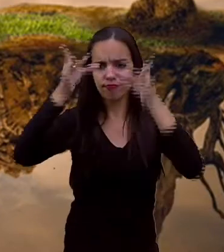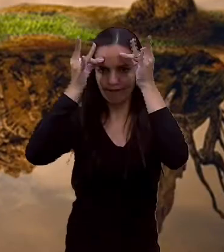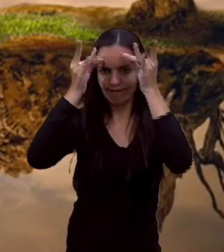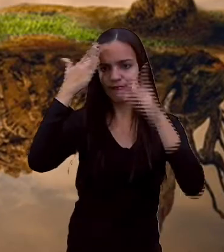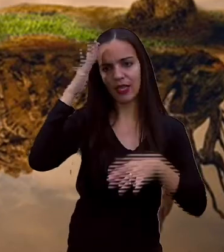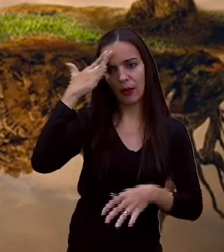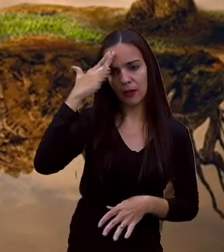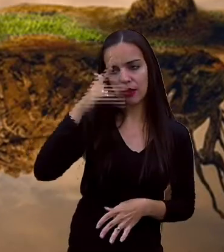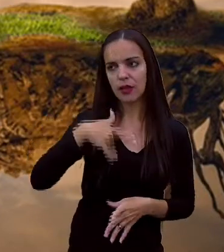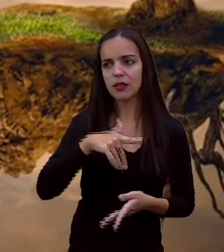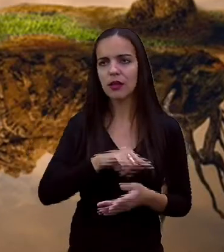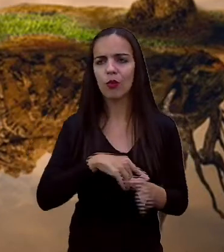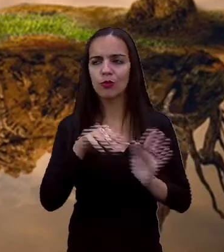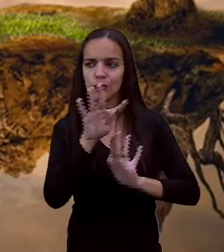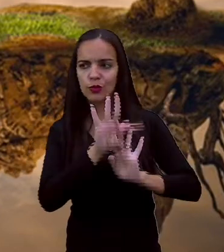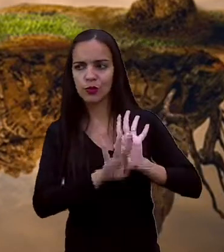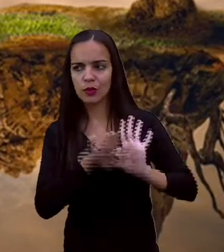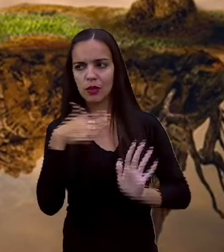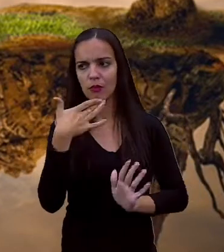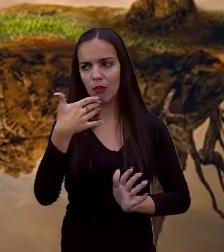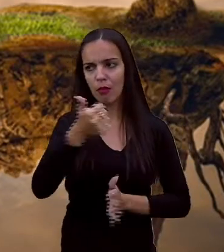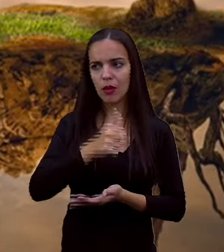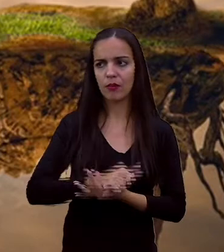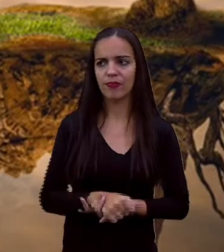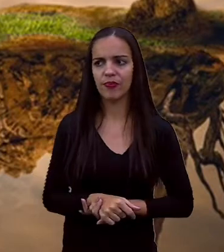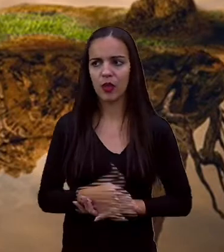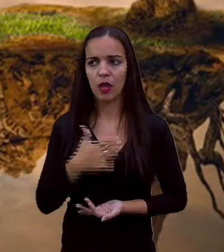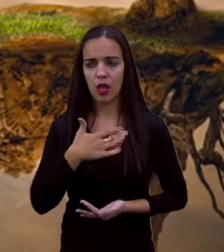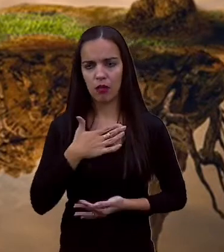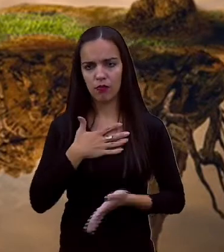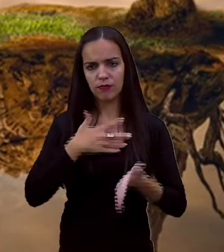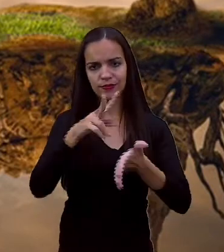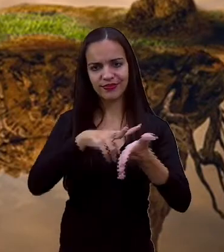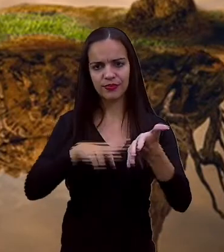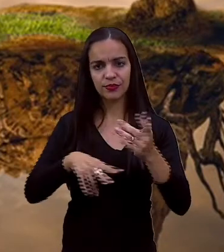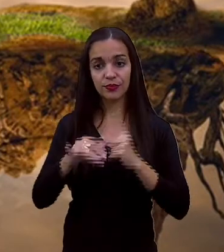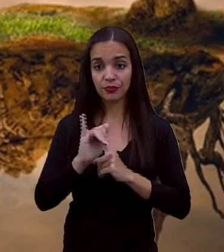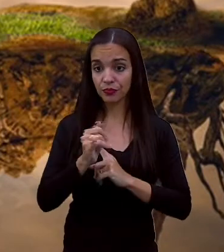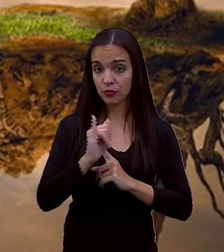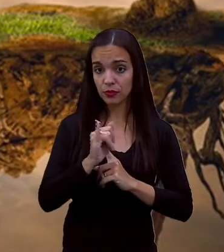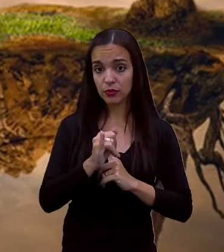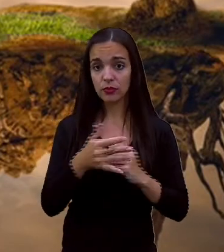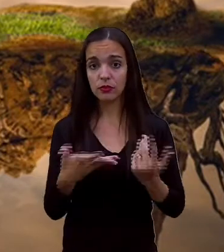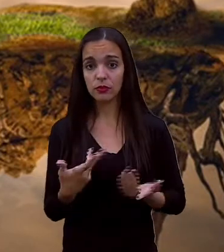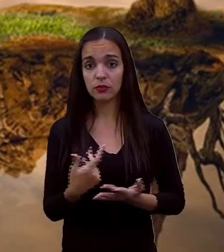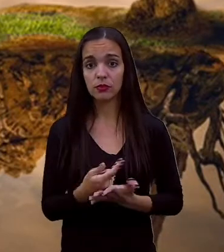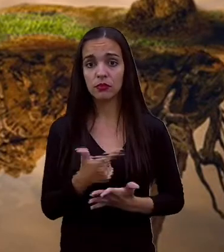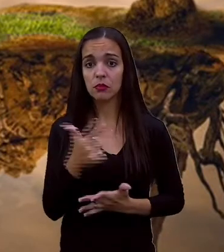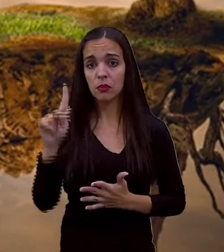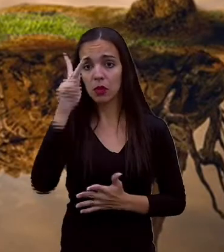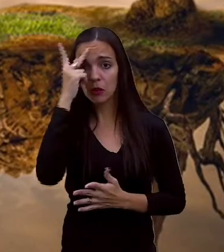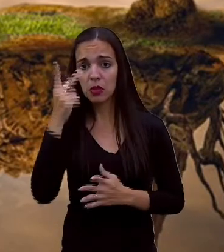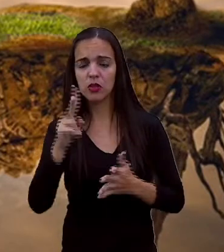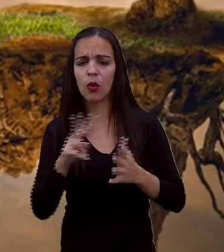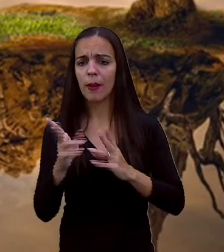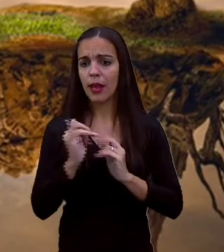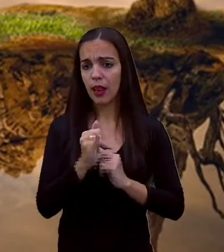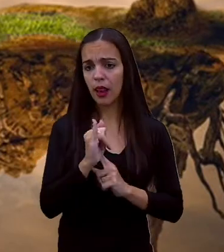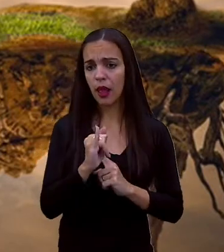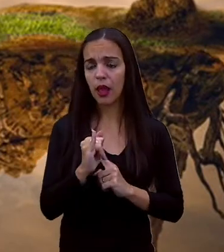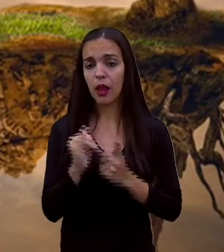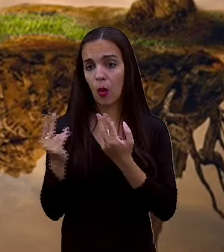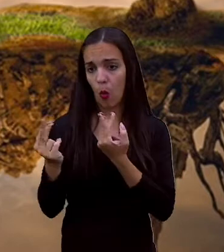personagens. Então, talvez eu leia um conto psicológico e a Gabriela lê também o mesmo conto, mas a gente